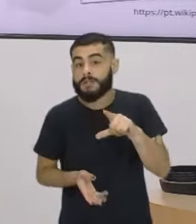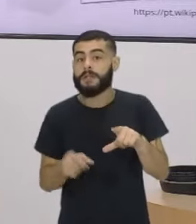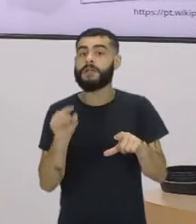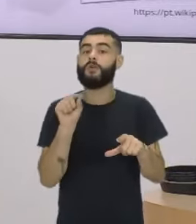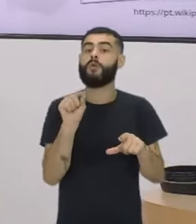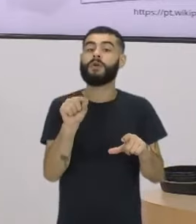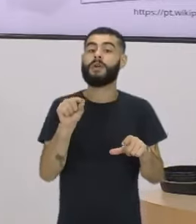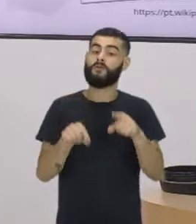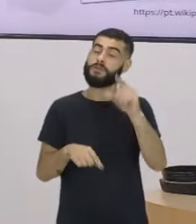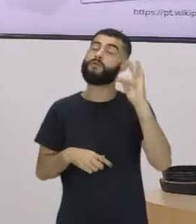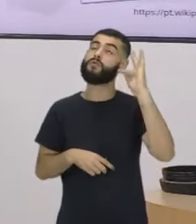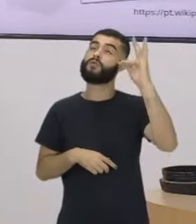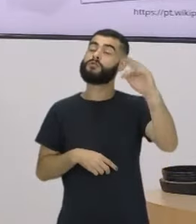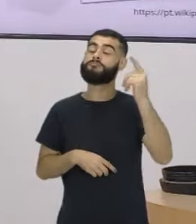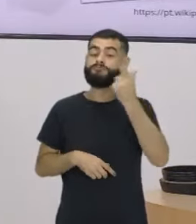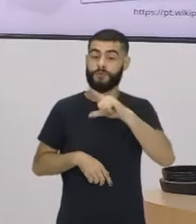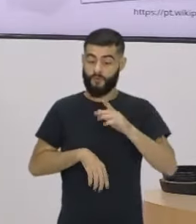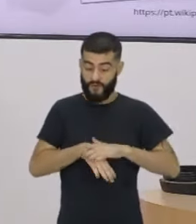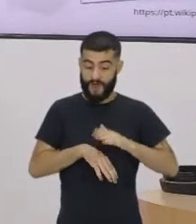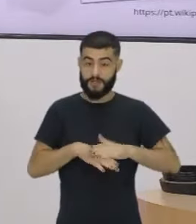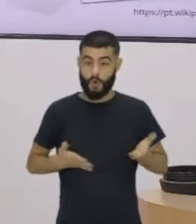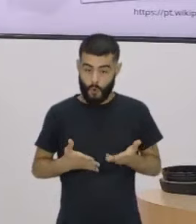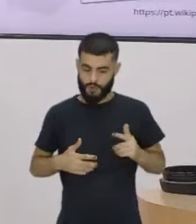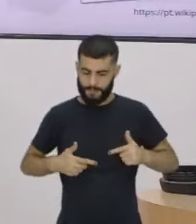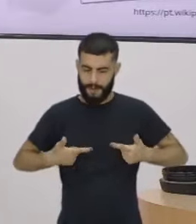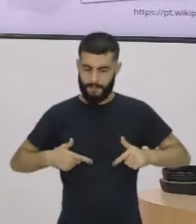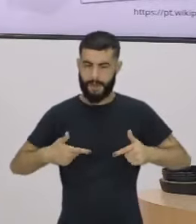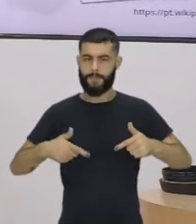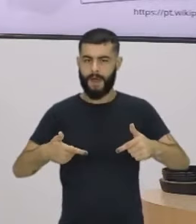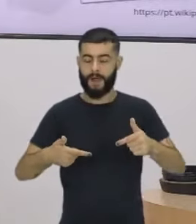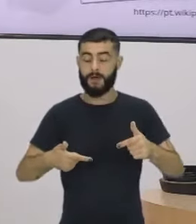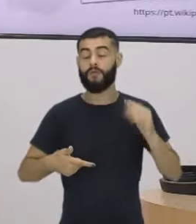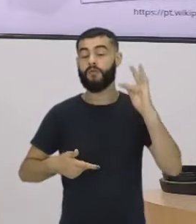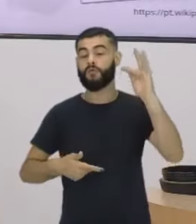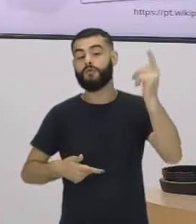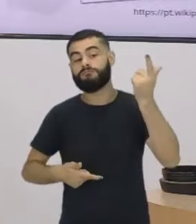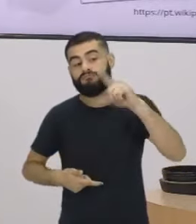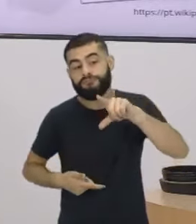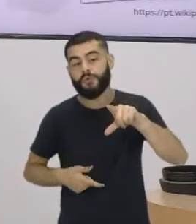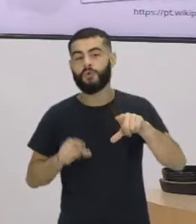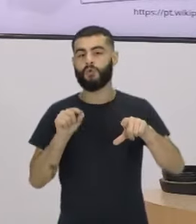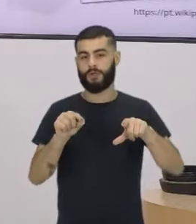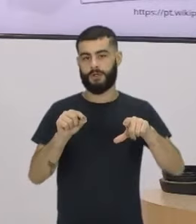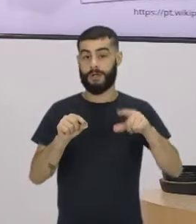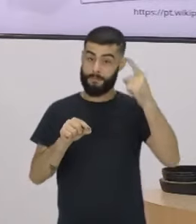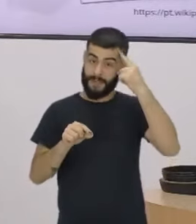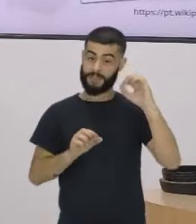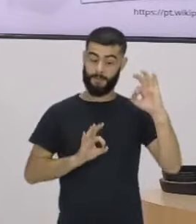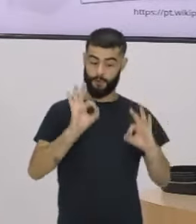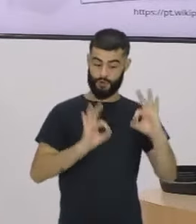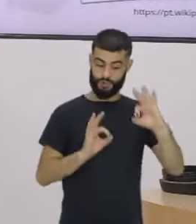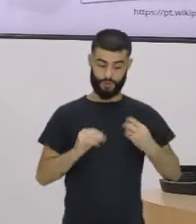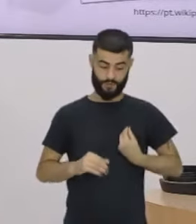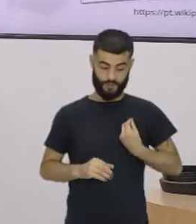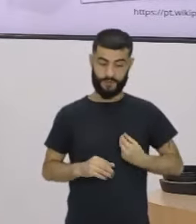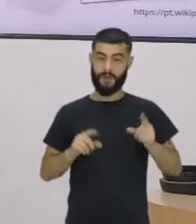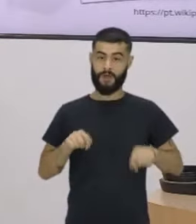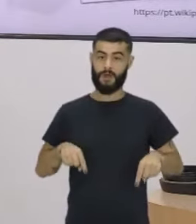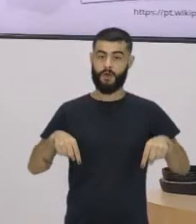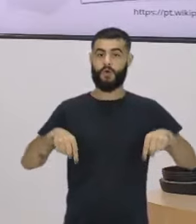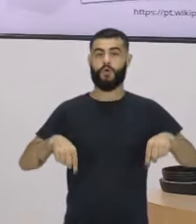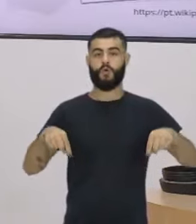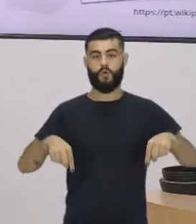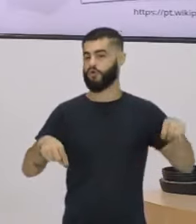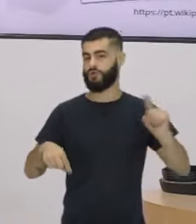colher futuramente com as ações que vocês estão desenvolvendo no Projeto de Vida de vocês hoje? Hoje. Lembra que o Projeto de Vida é hoje, não é só lá no